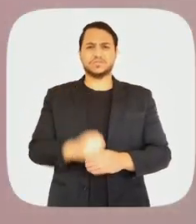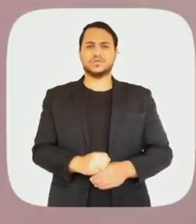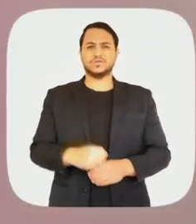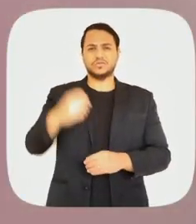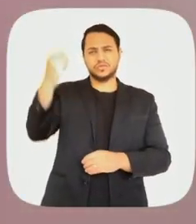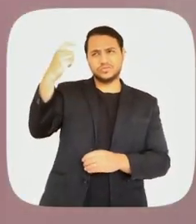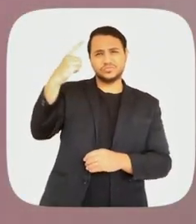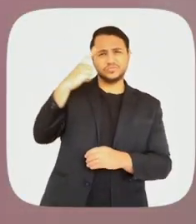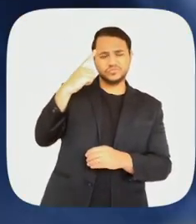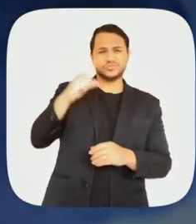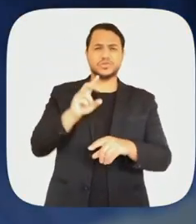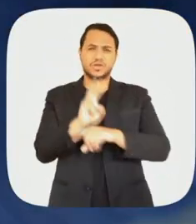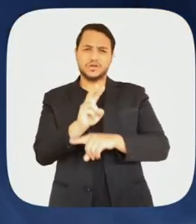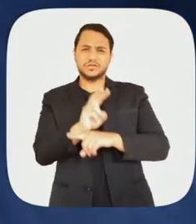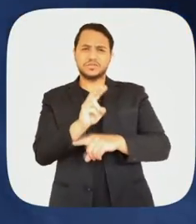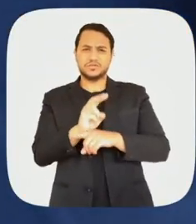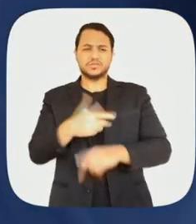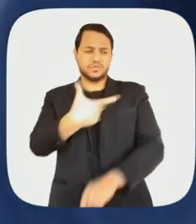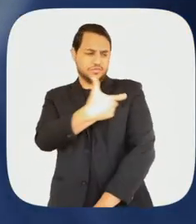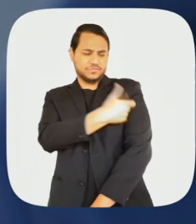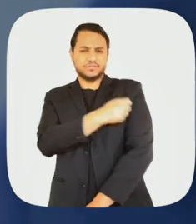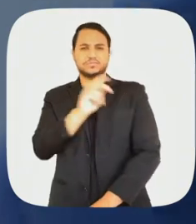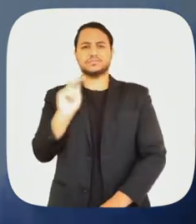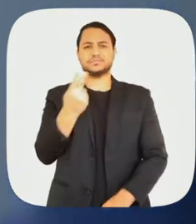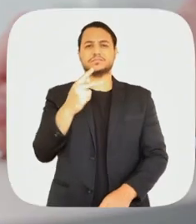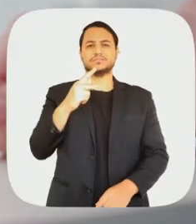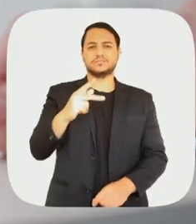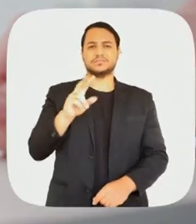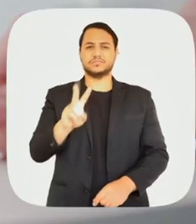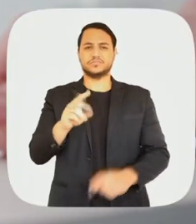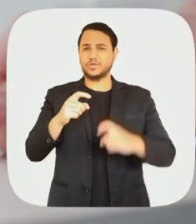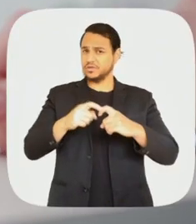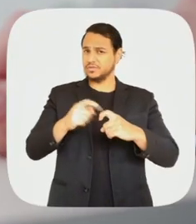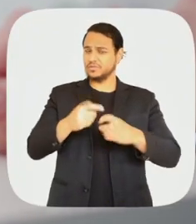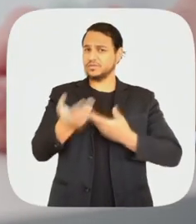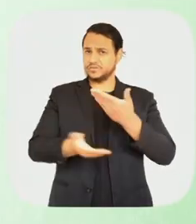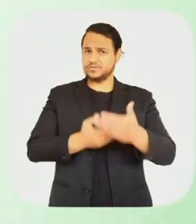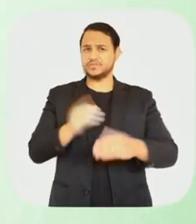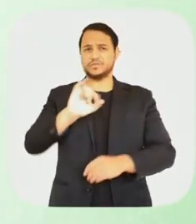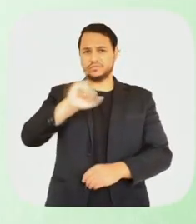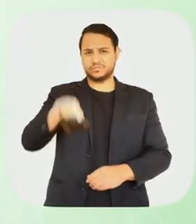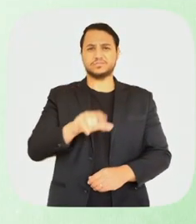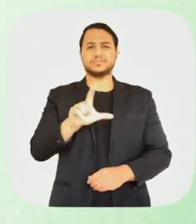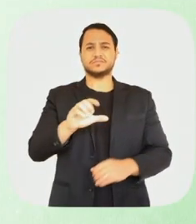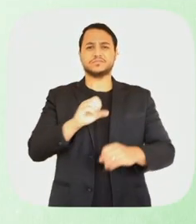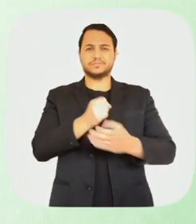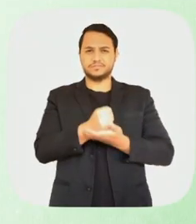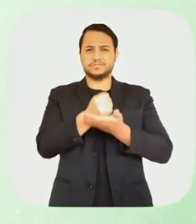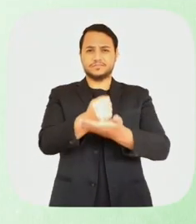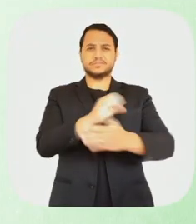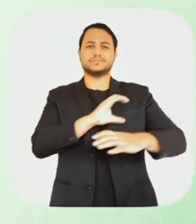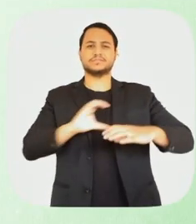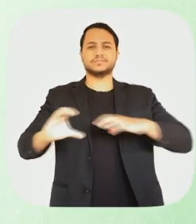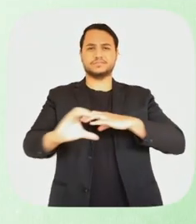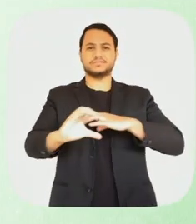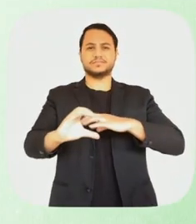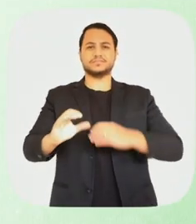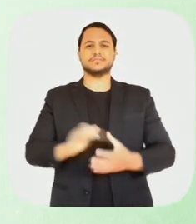Evite exposição ao sol e vacine-se contra o HPV. Consulte seu médico, Júlio Verde, apoio Rede Selinalda.